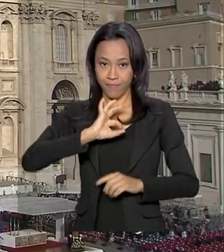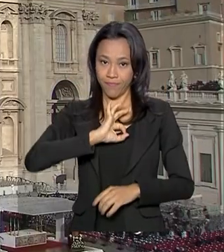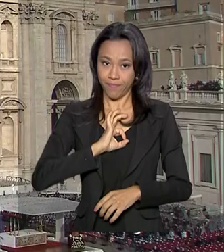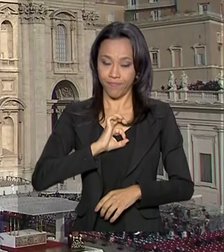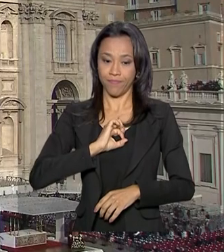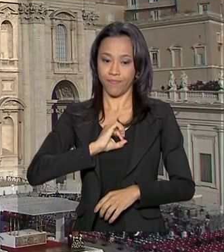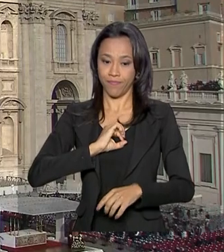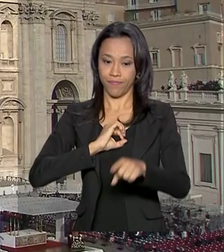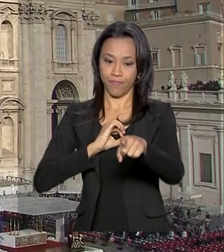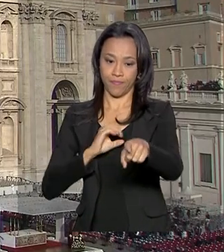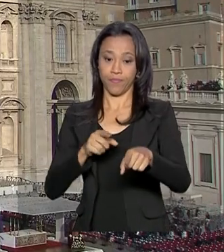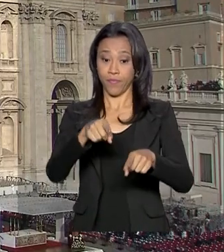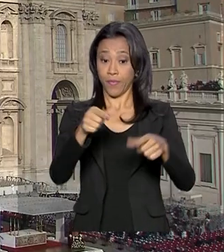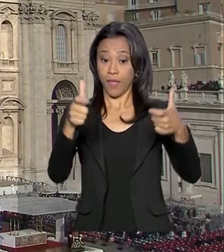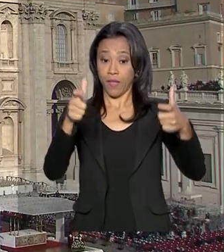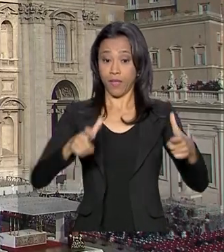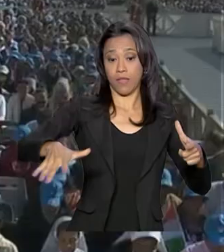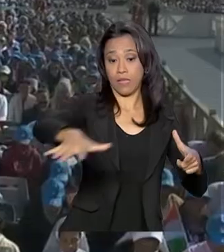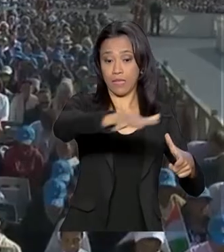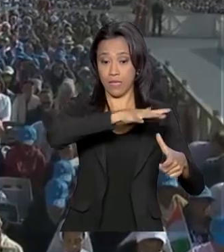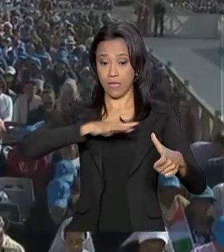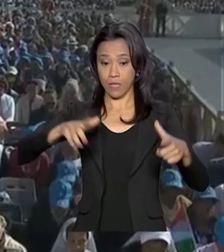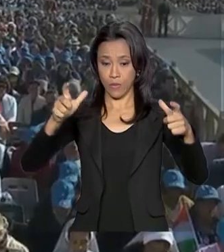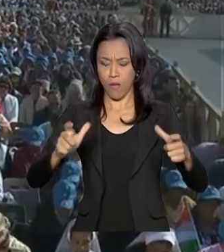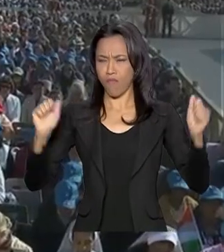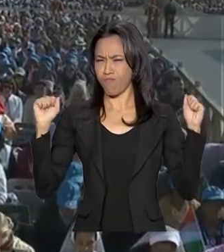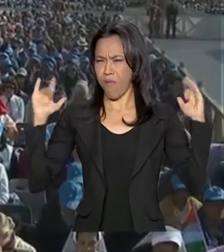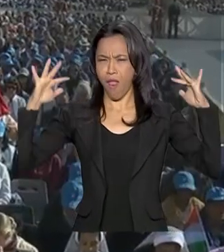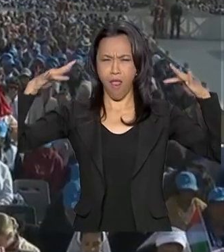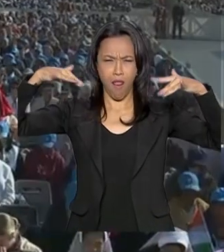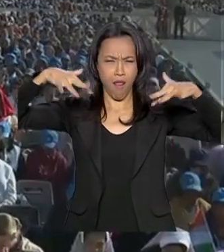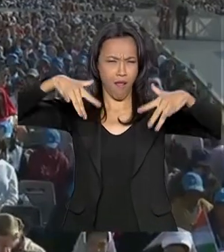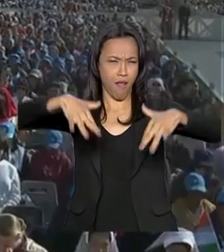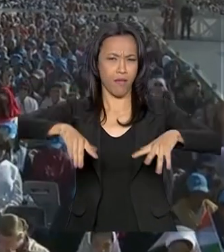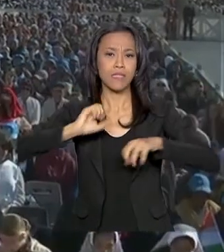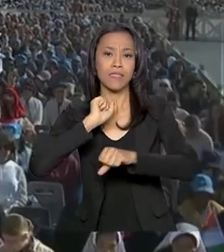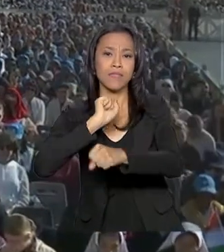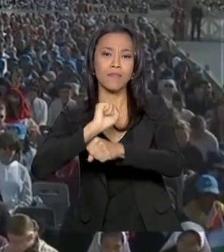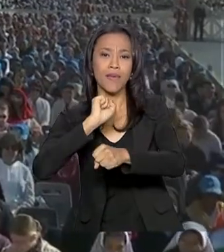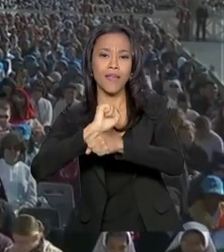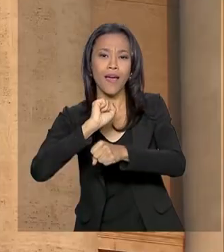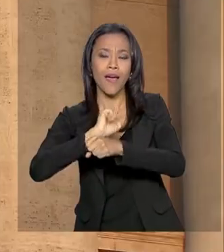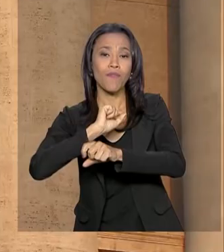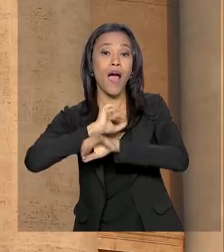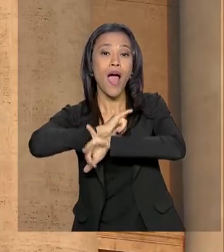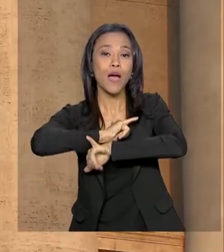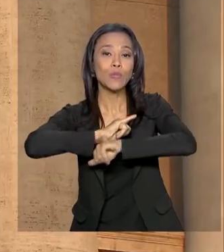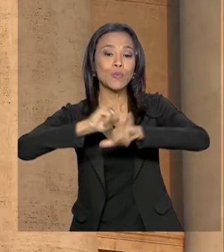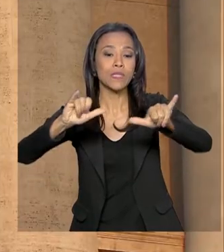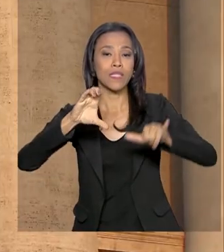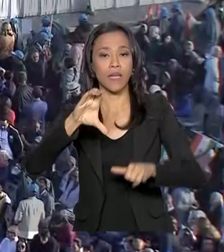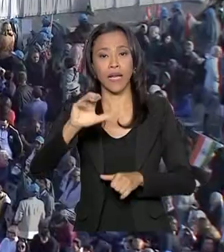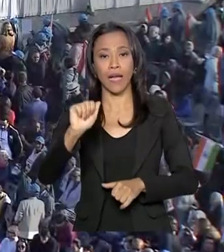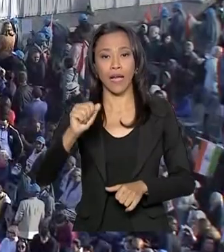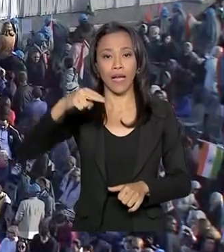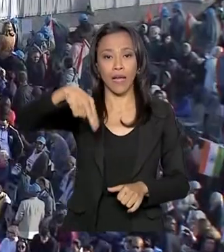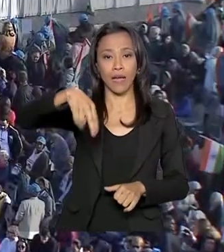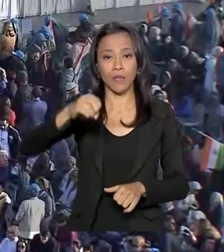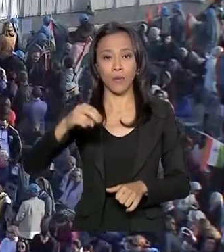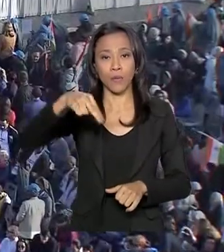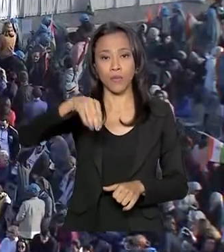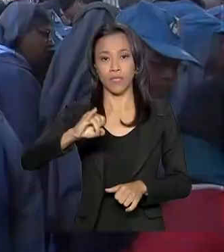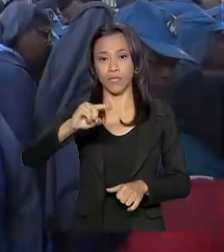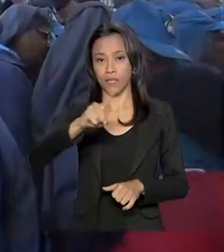Na Praça de São Pedro, no Vaticano, milhares de fiéis aguardavam o anúncio da canonização da Irmã Dulce. Na